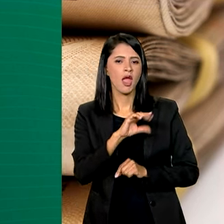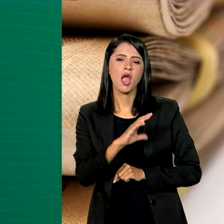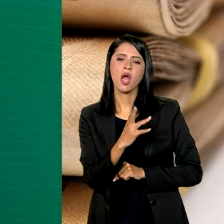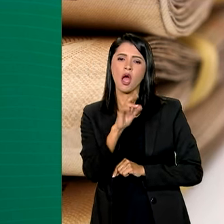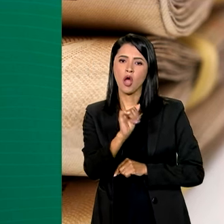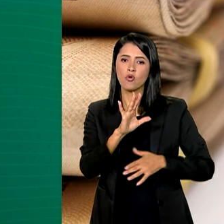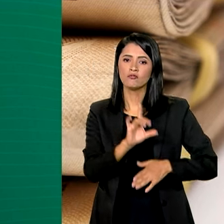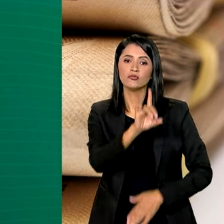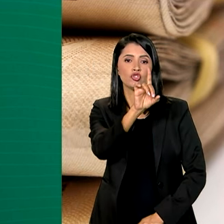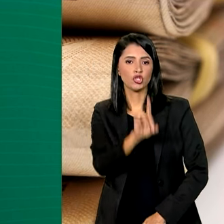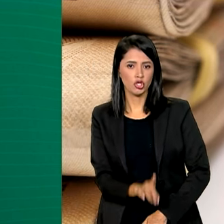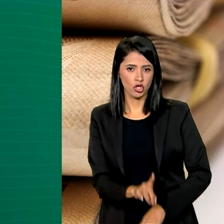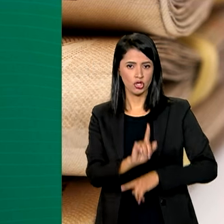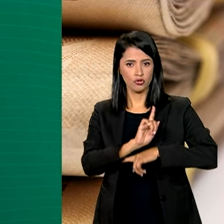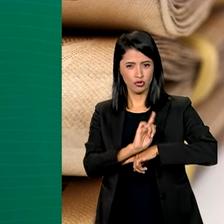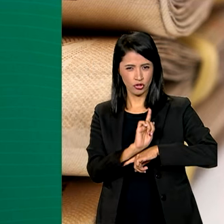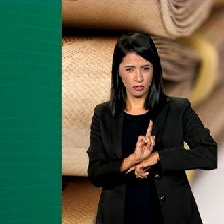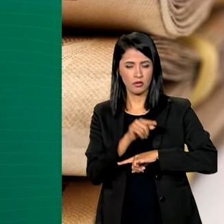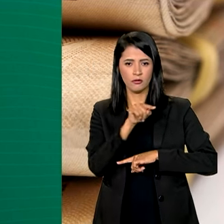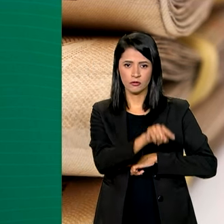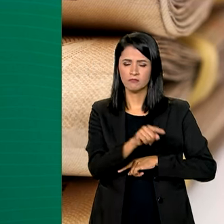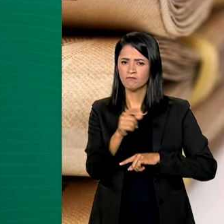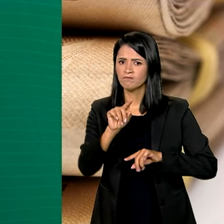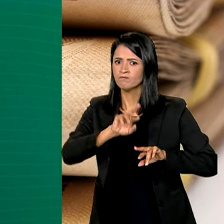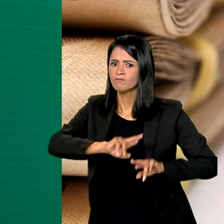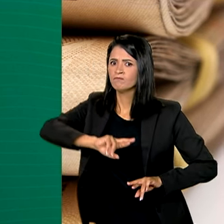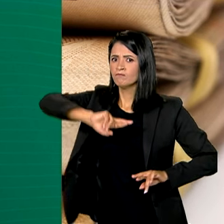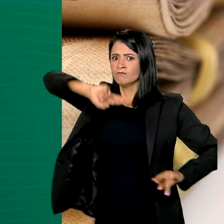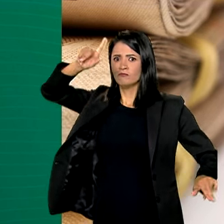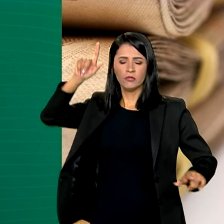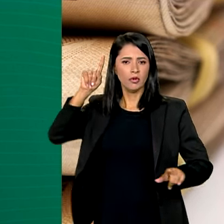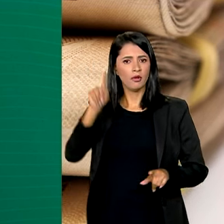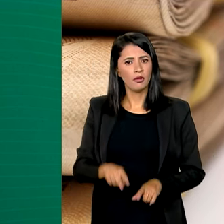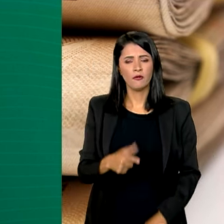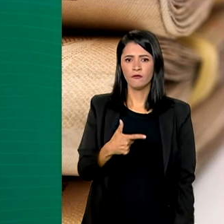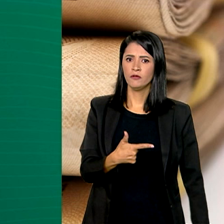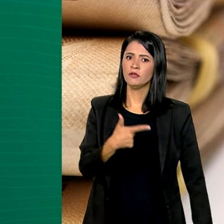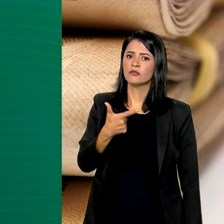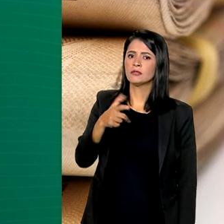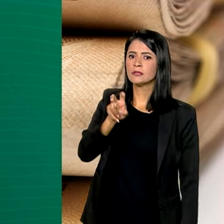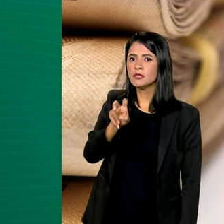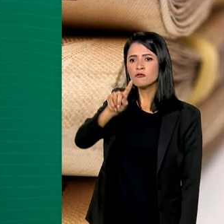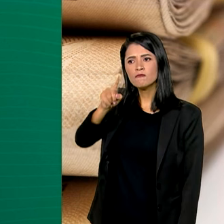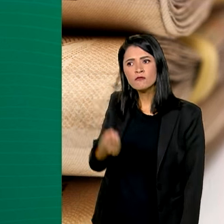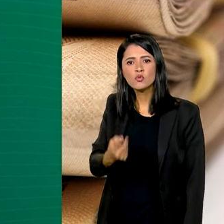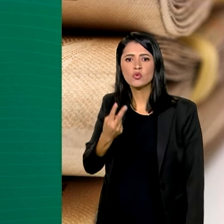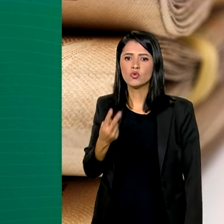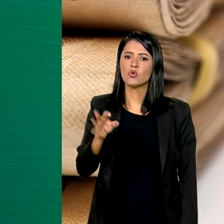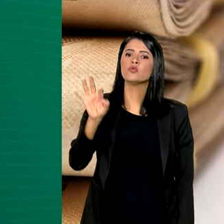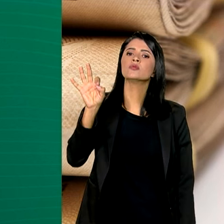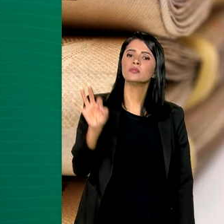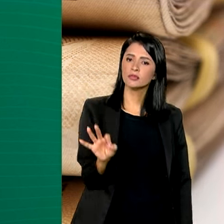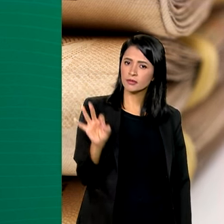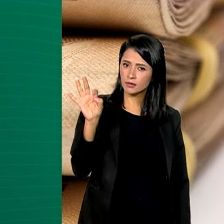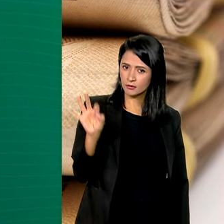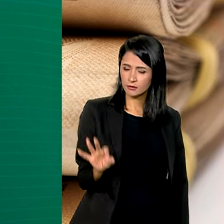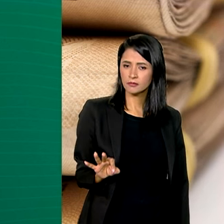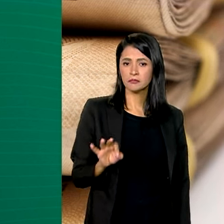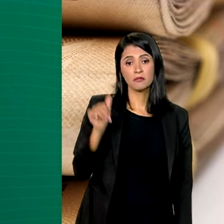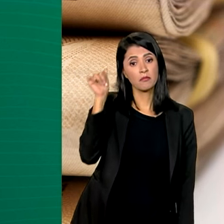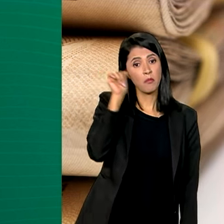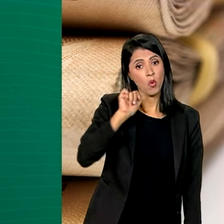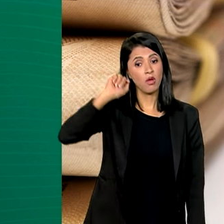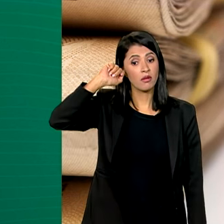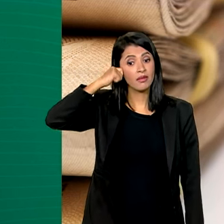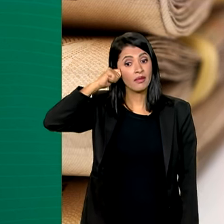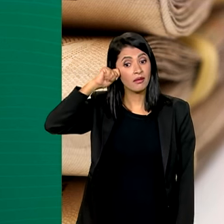dirigentes e gerentes, a diferença chega a 25,2%. Mulheres